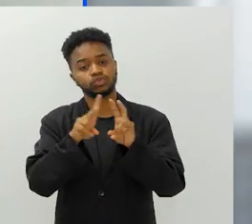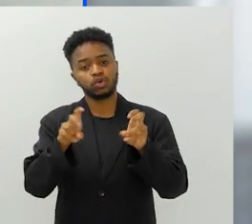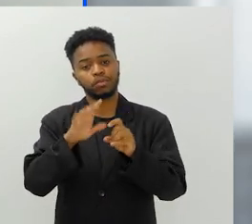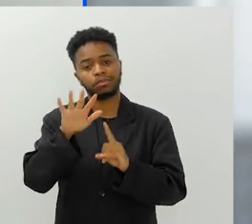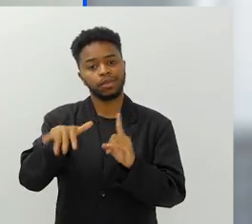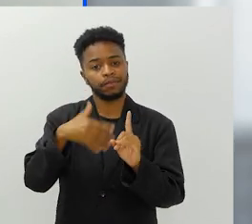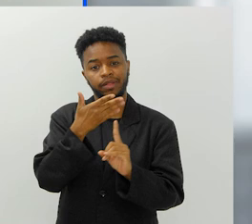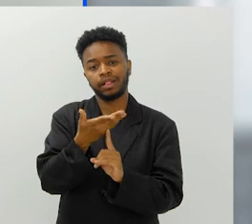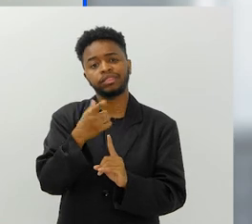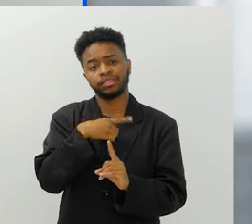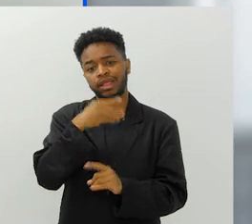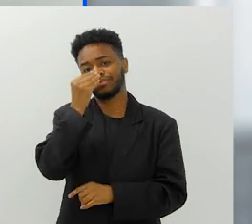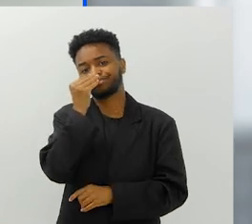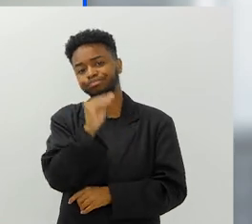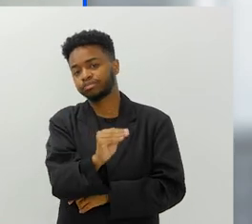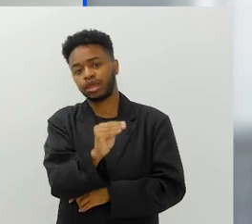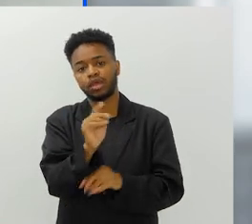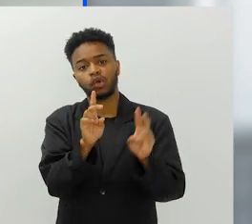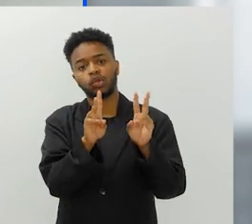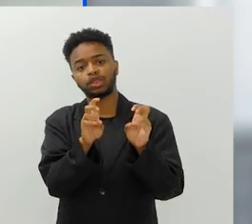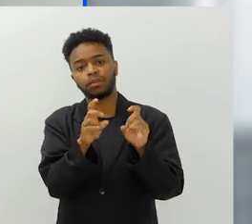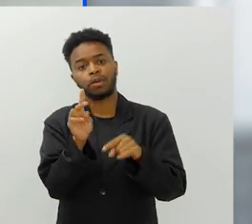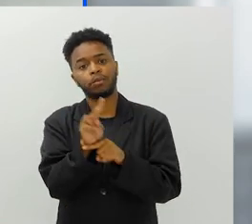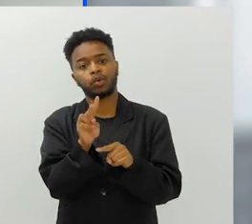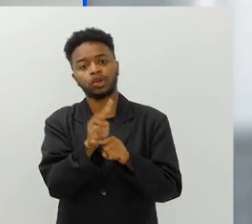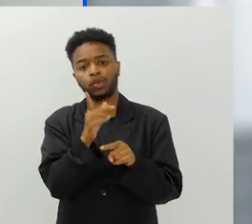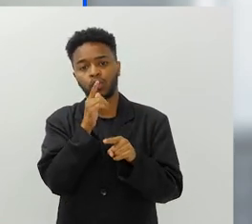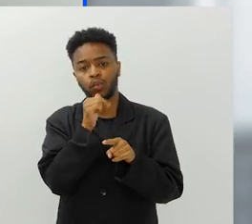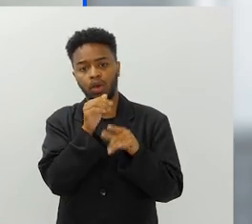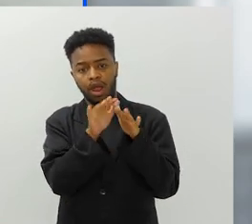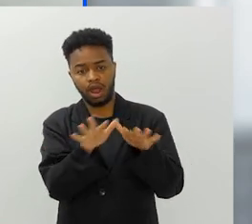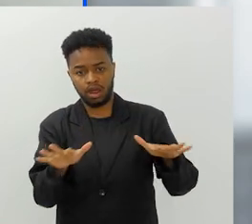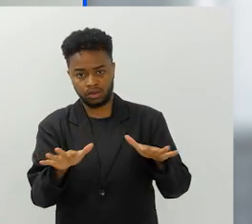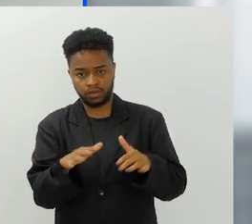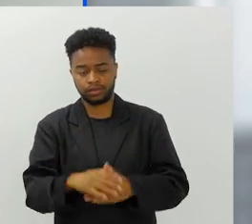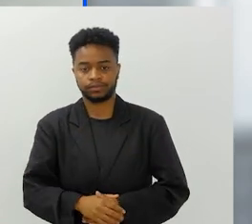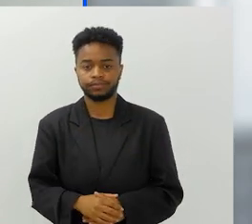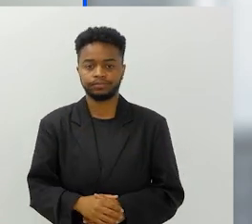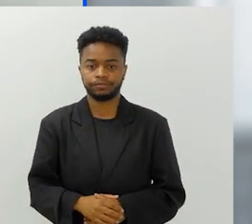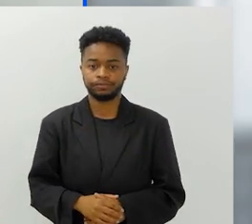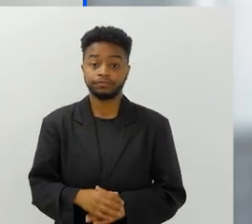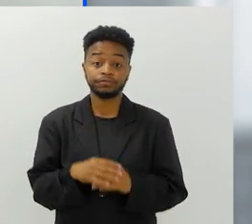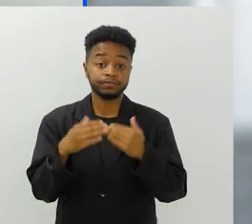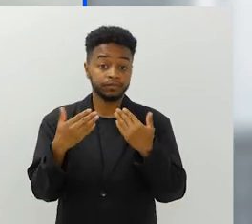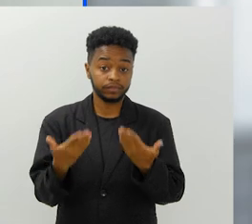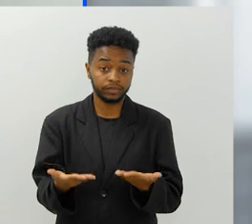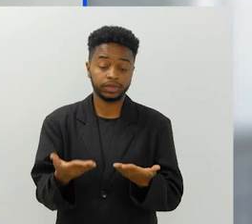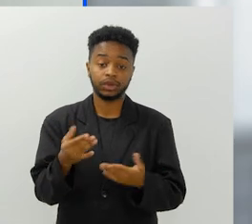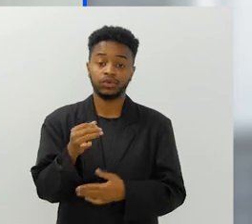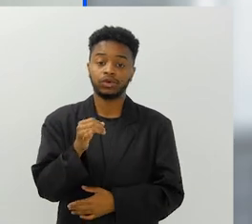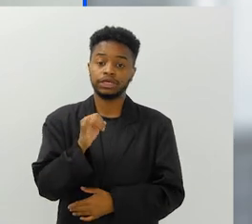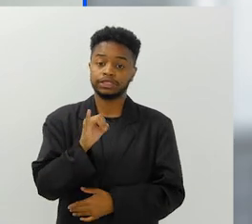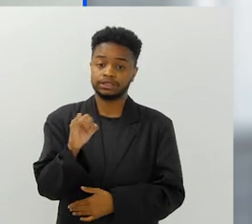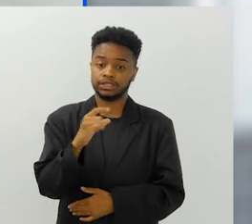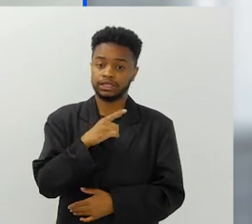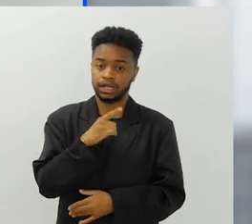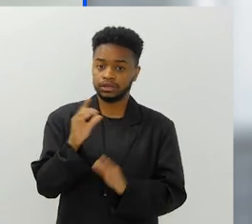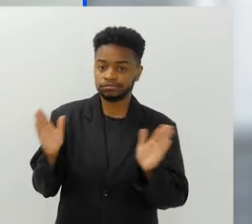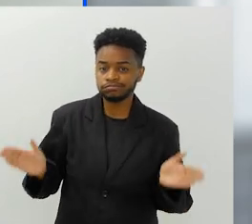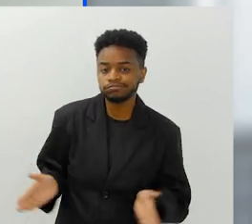já há naturalmente uma negligência em relação a como a gente está lidando com a preservação do oceano. Então, ter